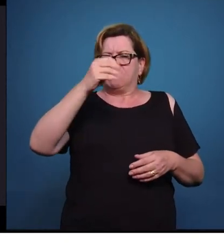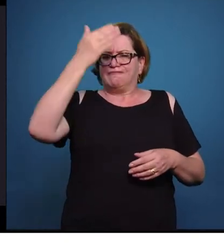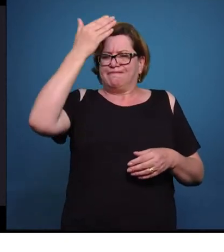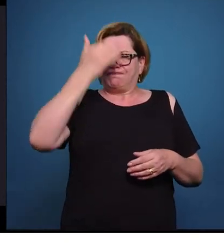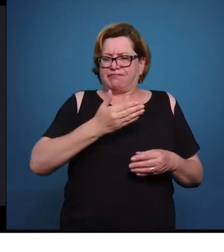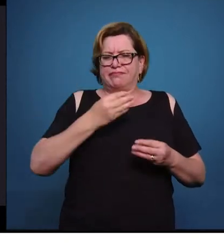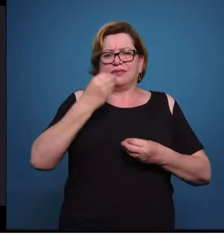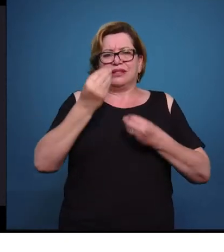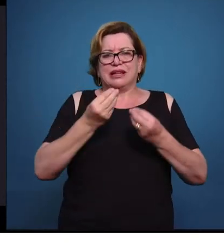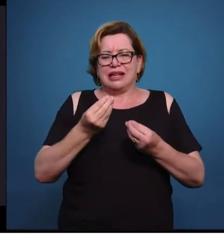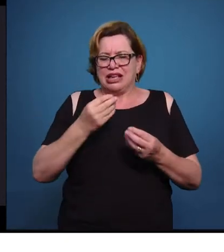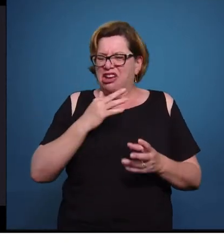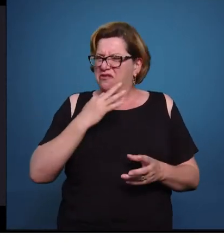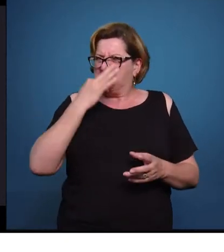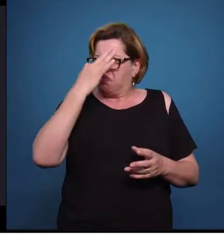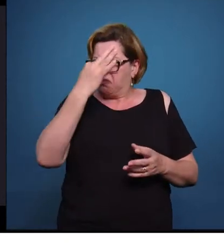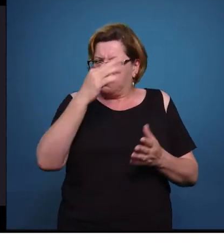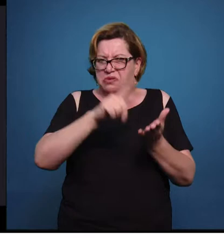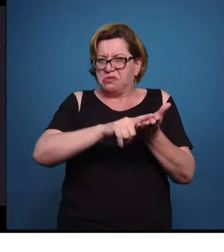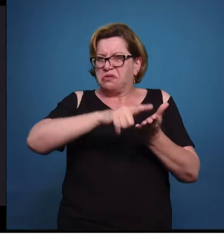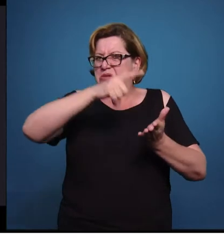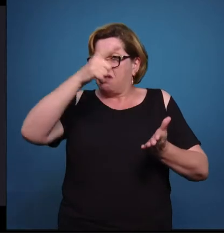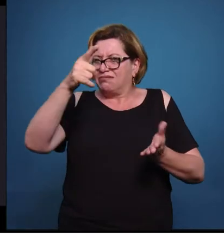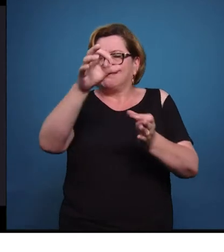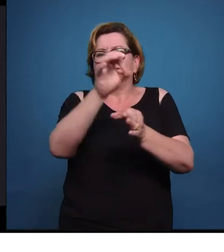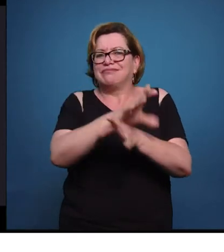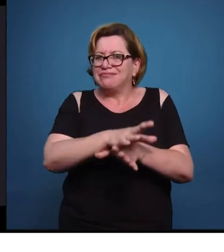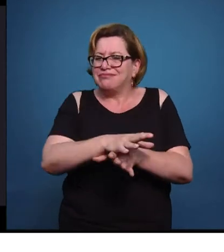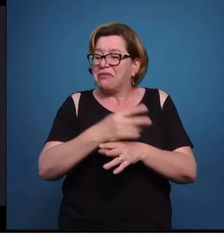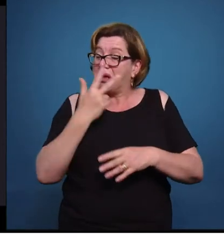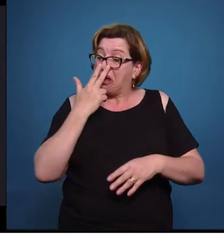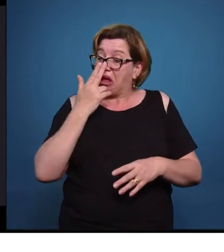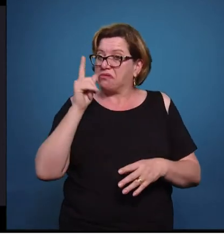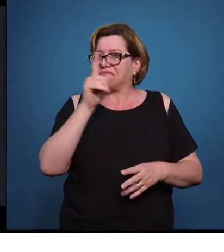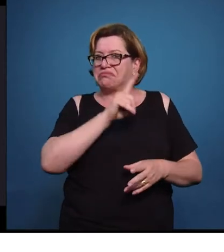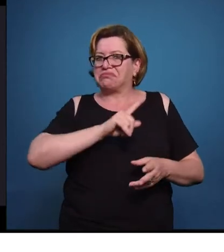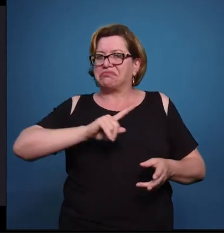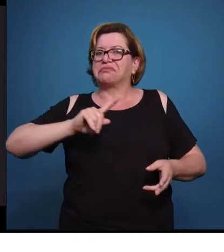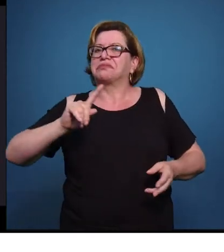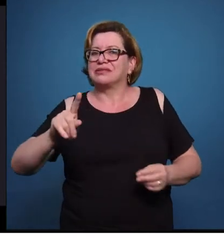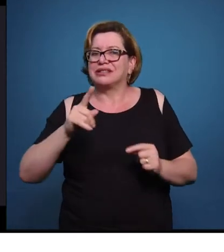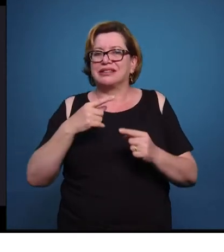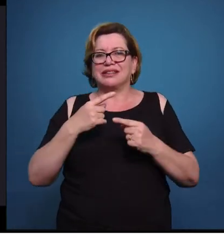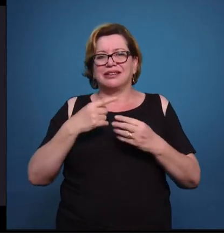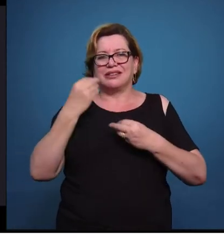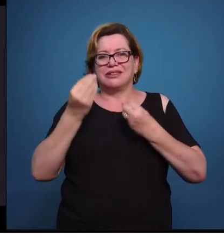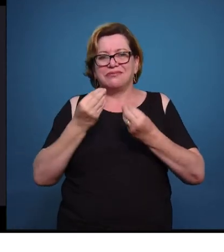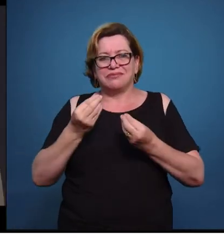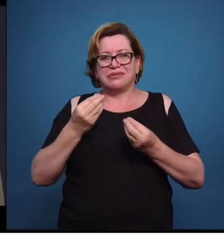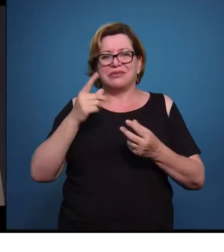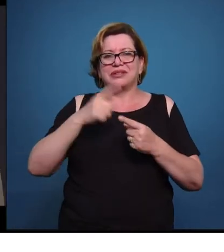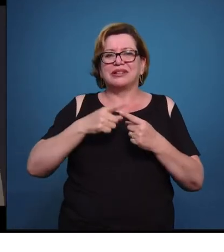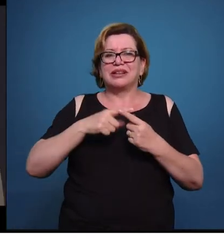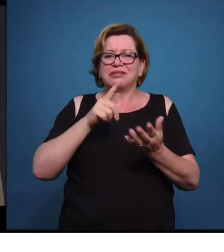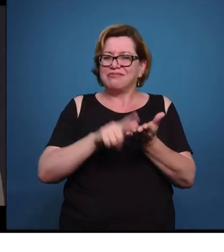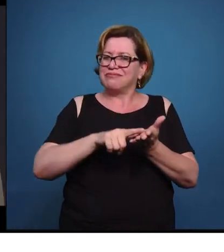acabar, como alguns profetas do apocalipse costumam dizer. E o jornal é vital,